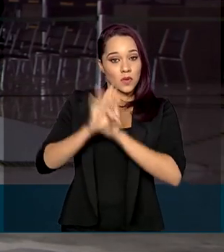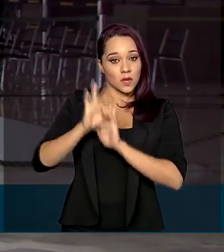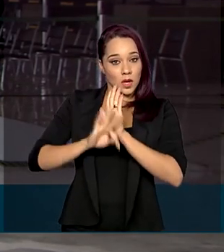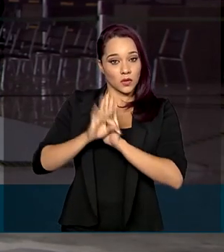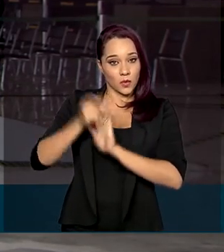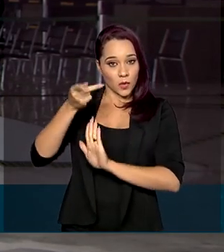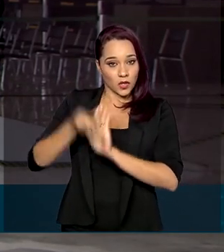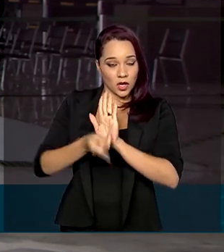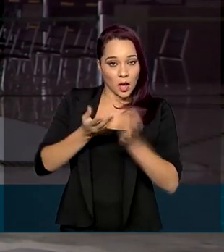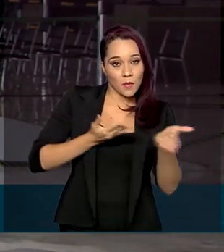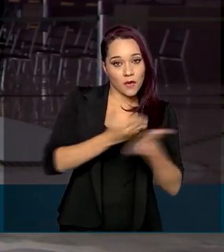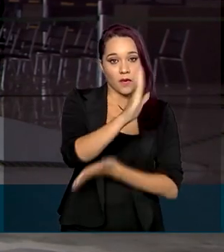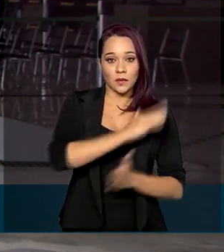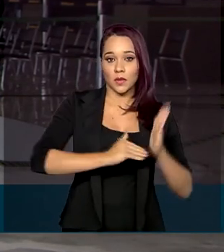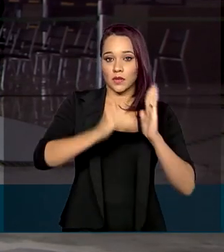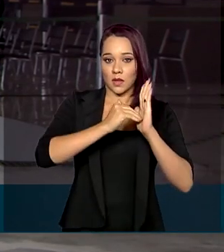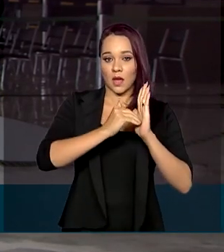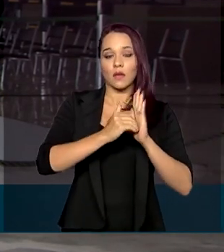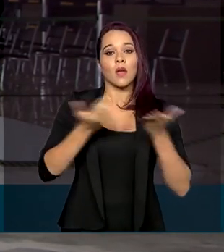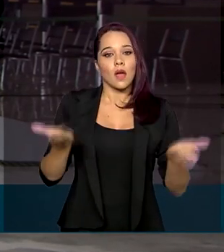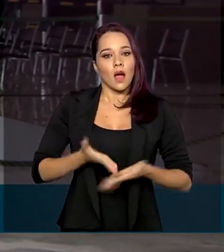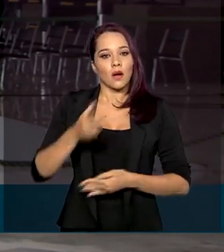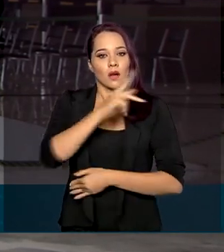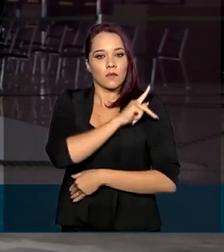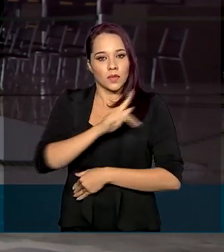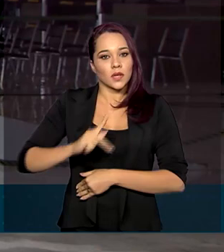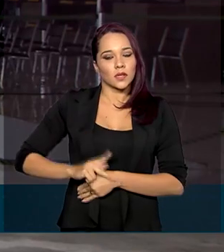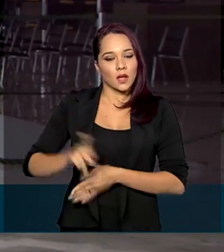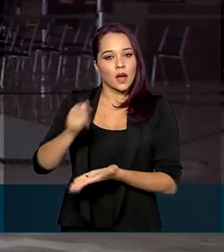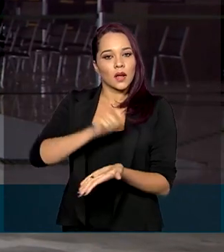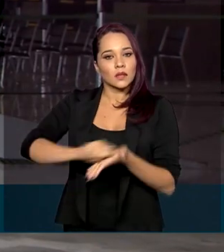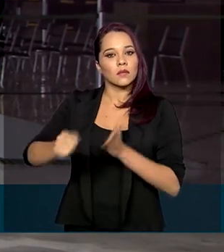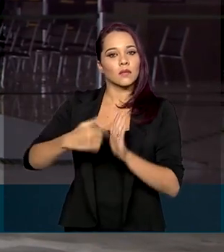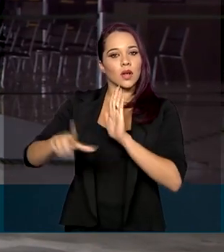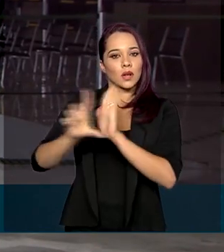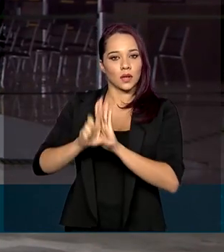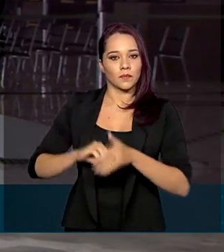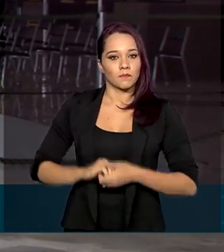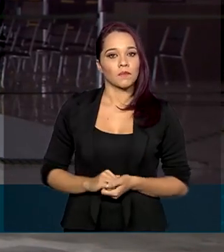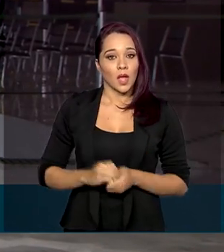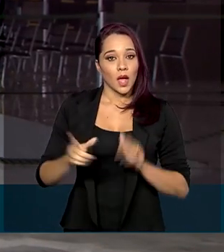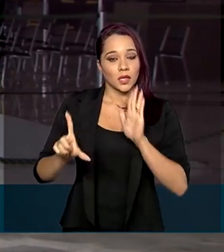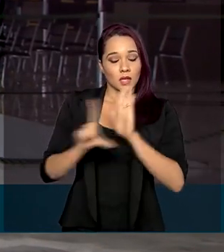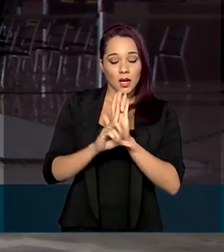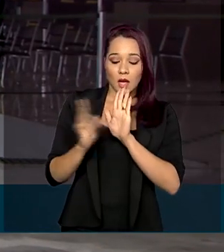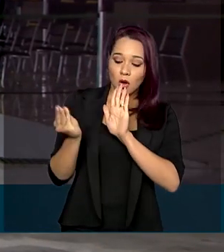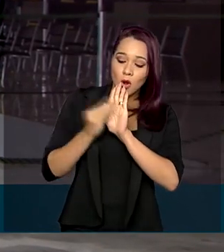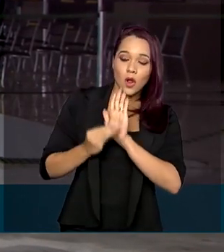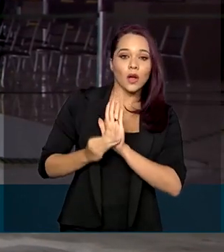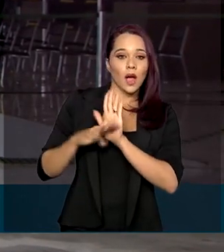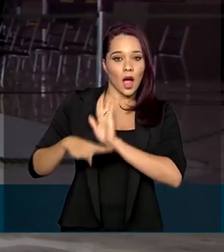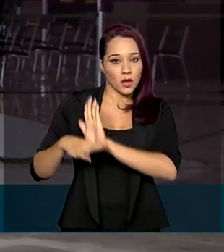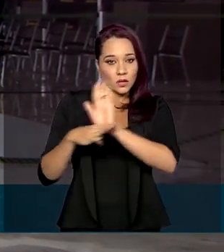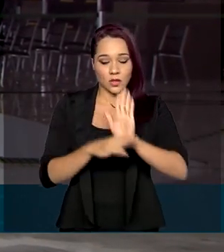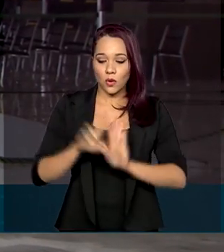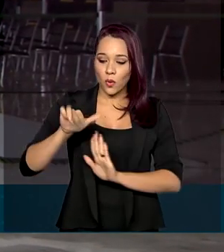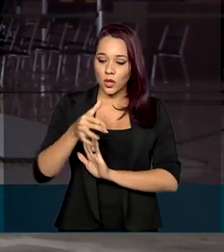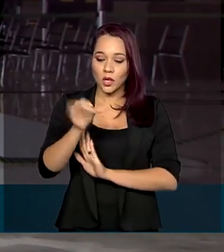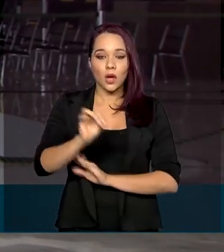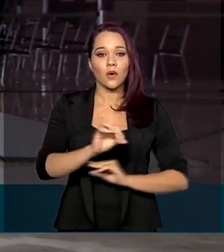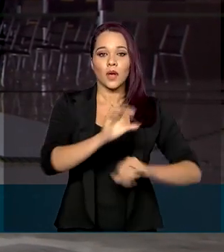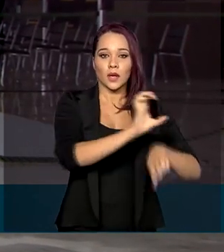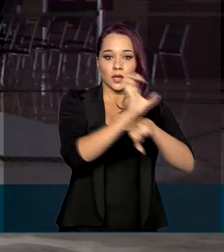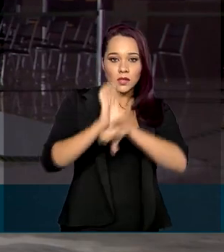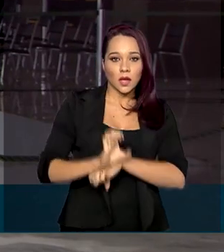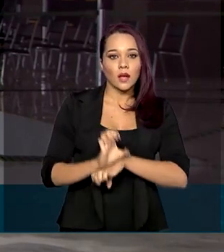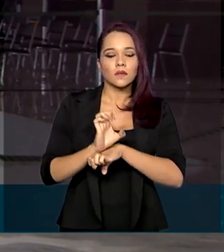aprovado pelo Senado Federal e agora o presidente sancionou a lei. A lei prevê a cooperação entre União e Estados